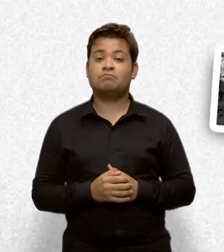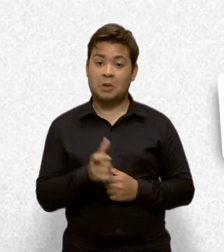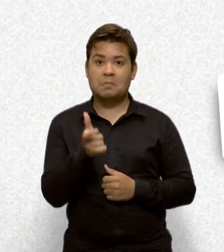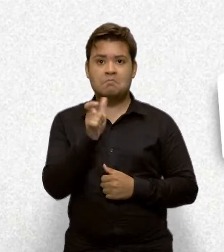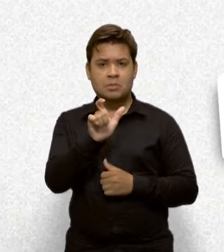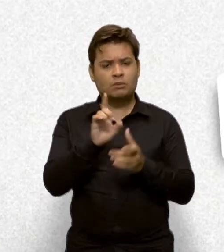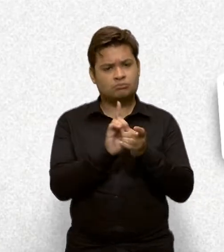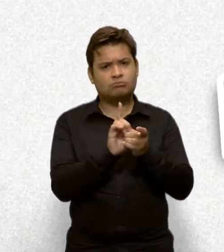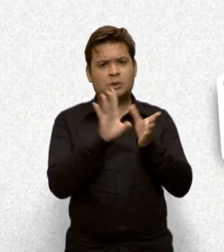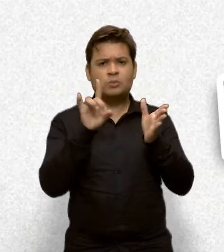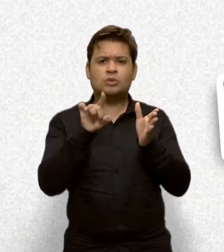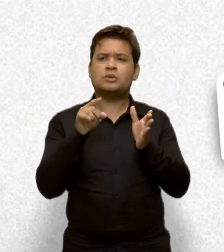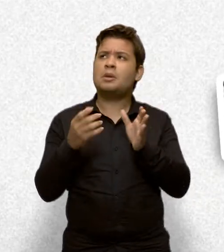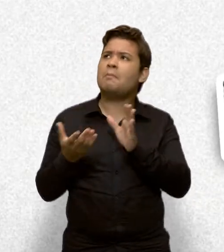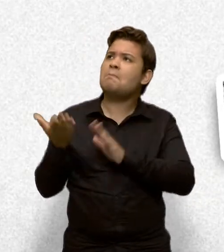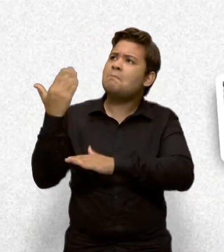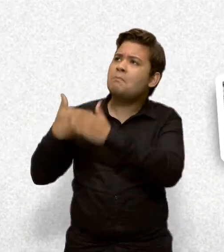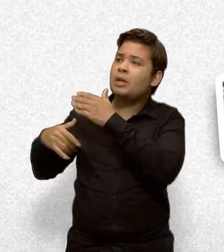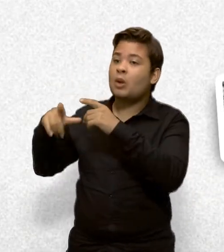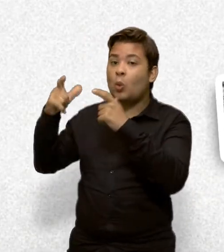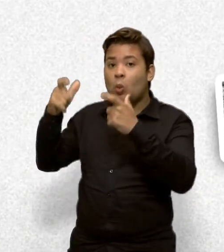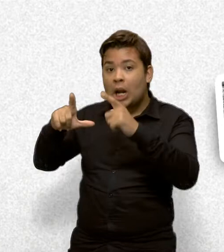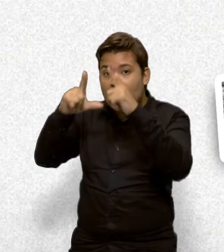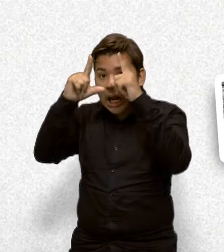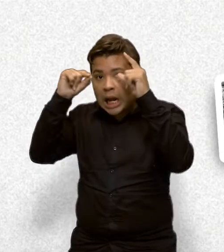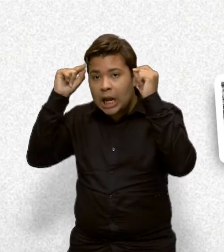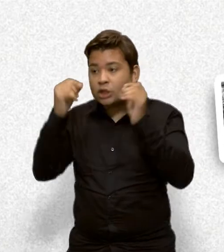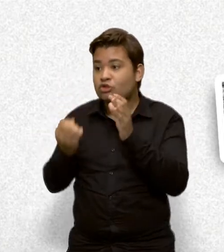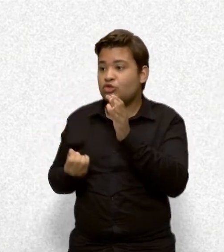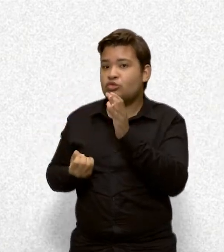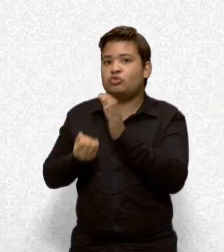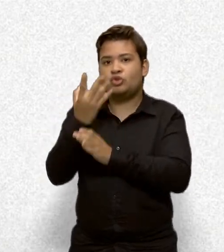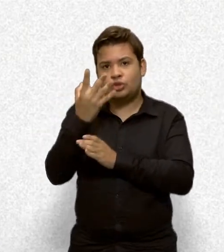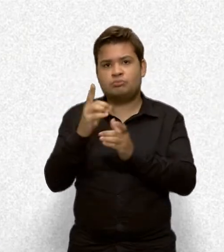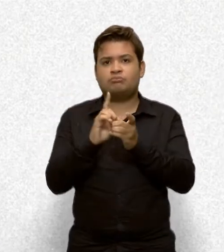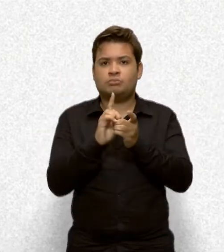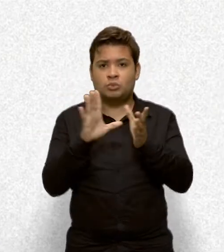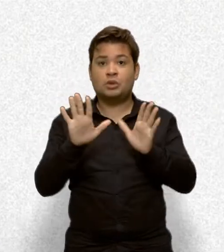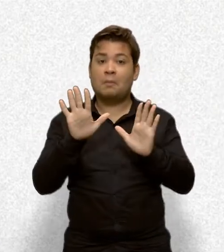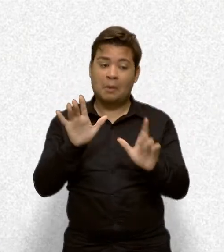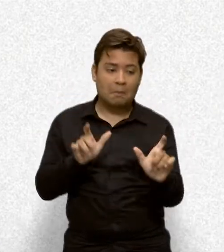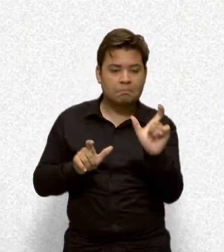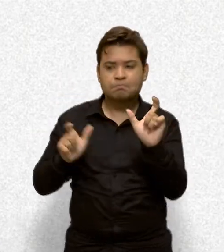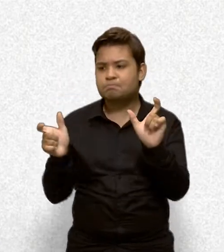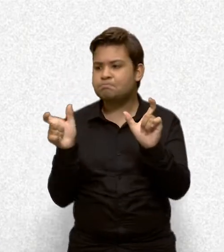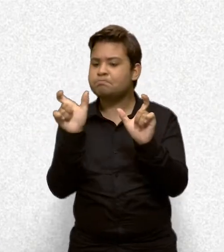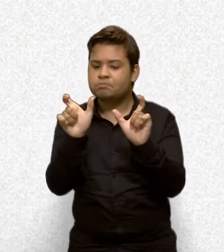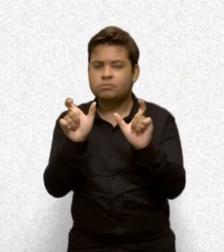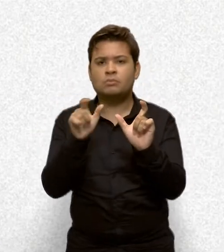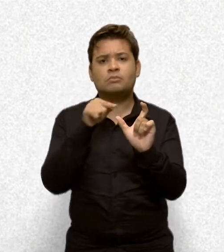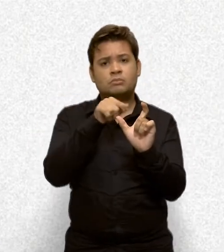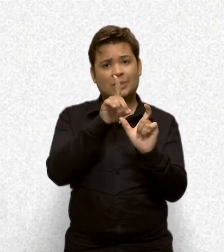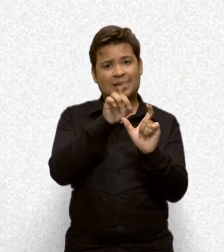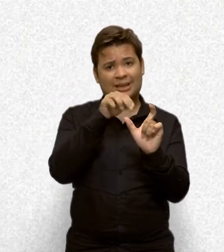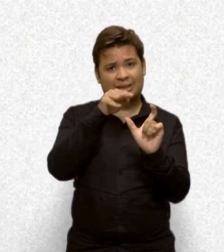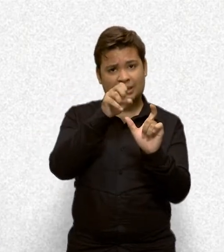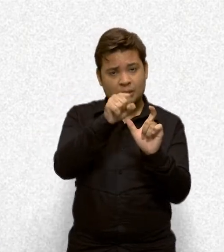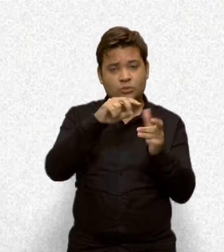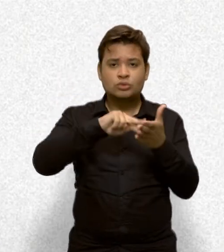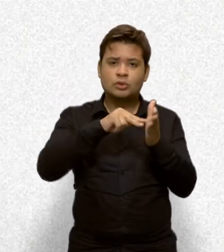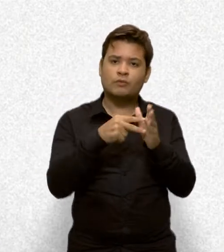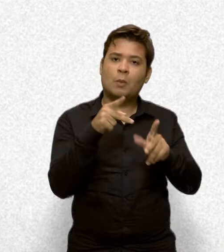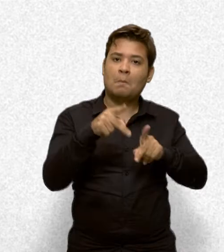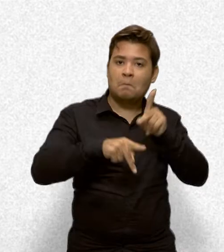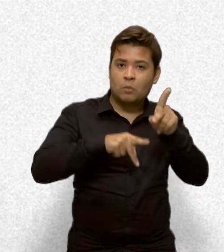democracia surgiu na Grécia Antiga com a junção de duas outras palavras. Demos, que significa povo, e